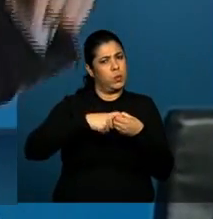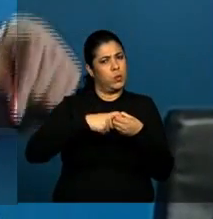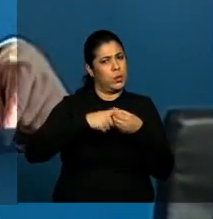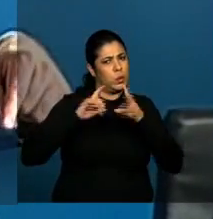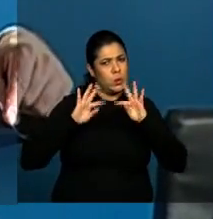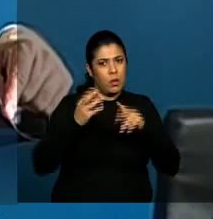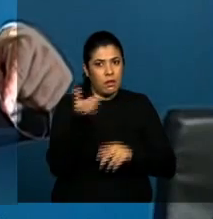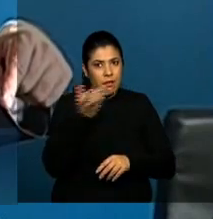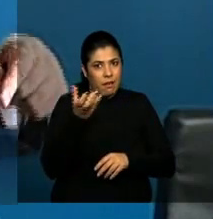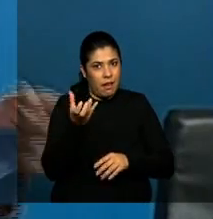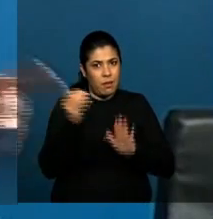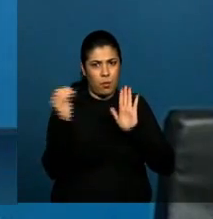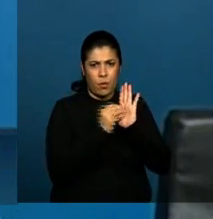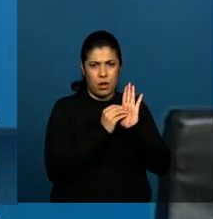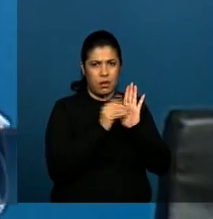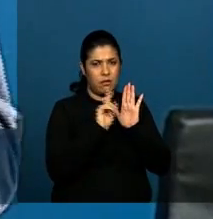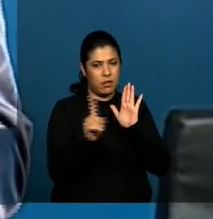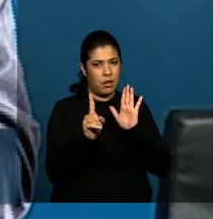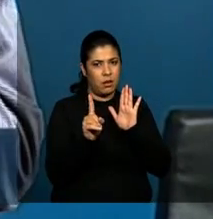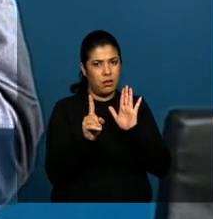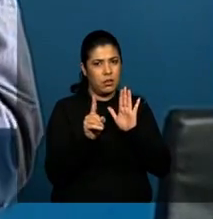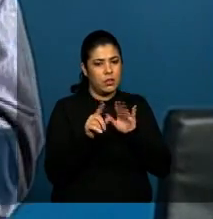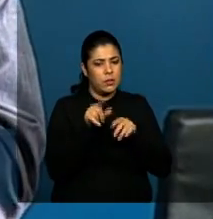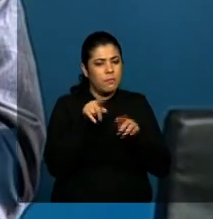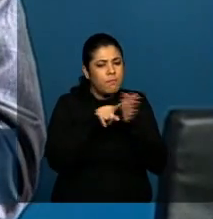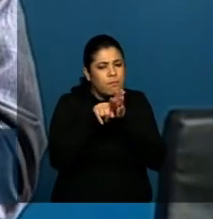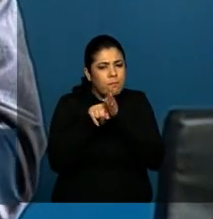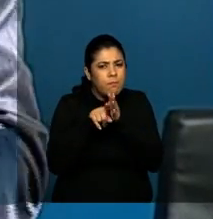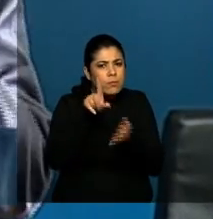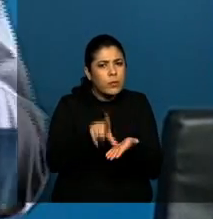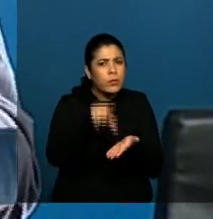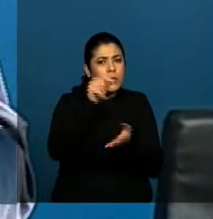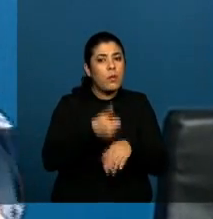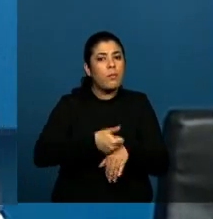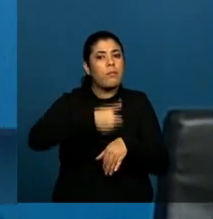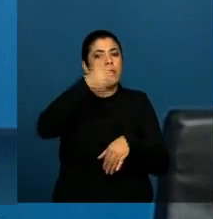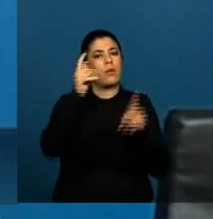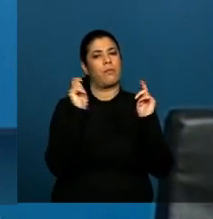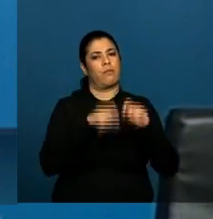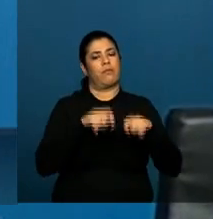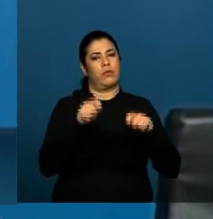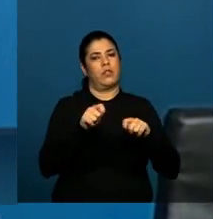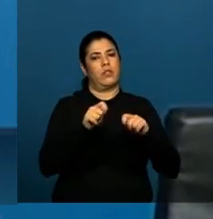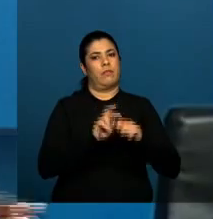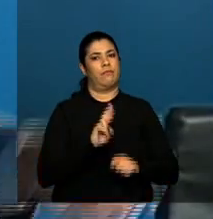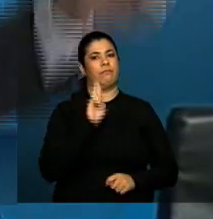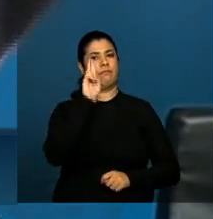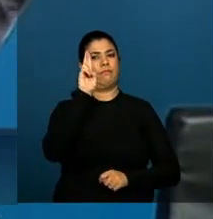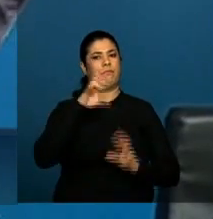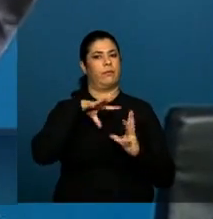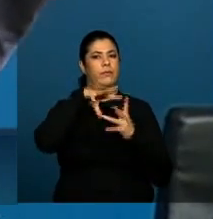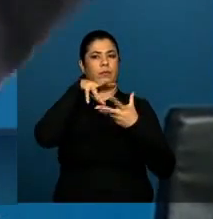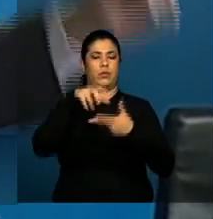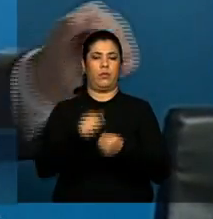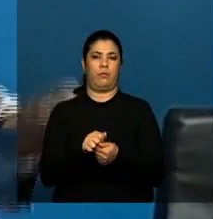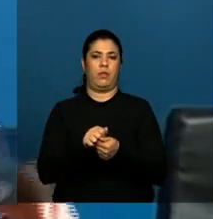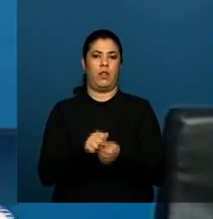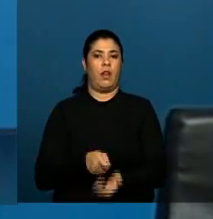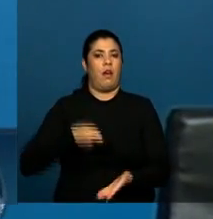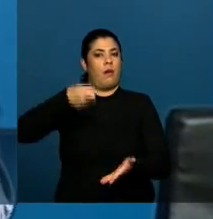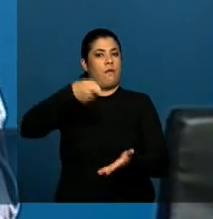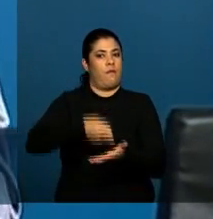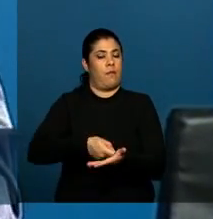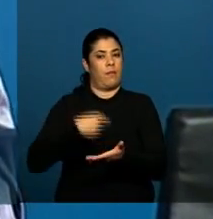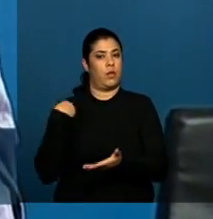estava lá, mas nós conseguimos o melhor possível. E uma grande referência mundial na afirmação da soberania de um